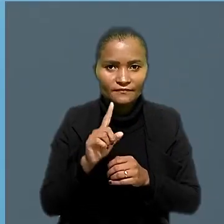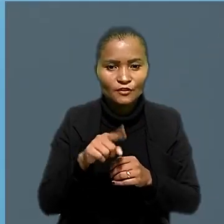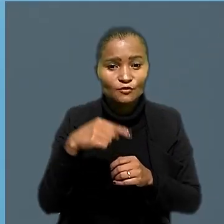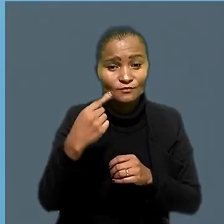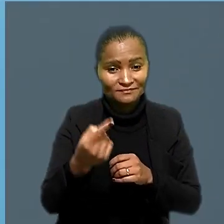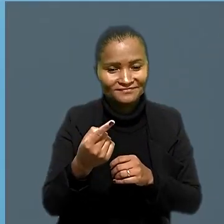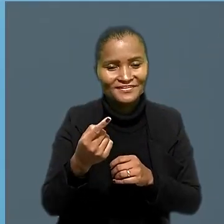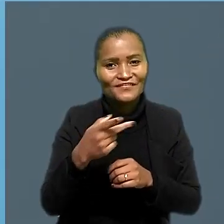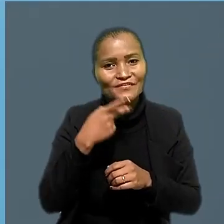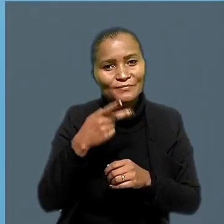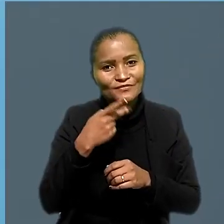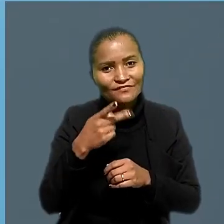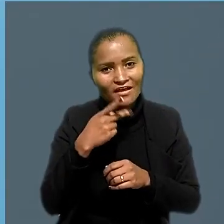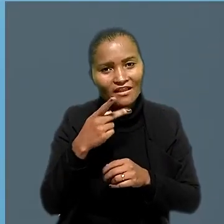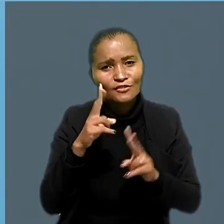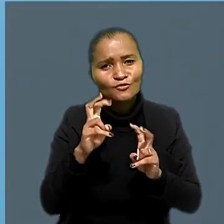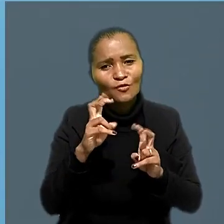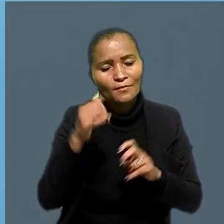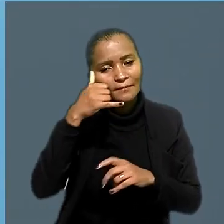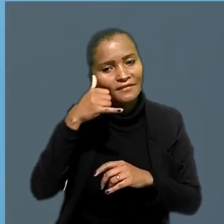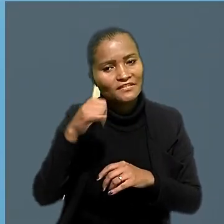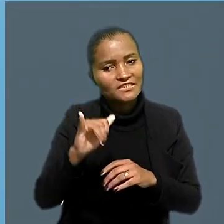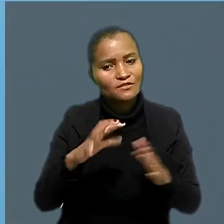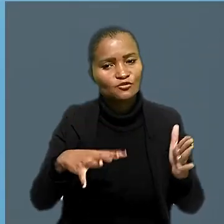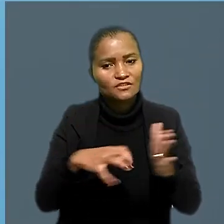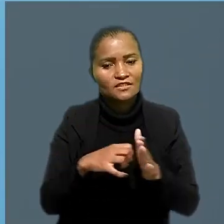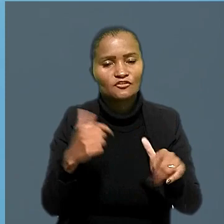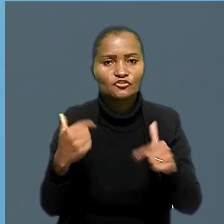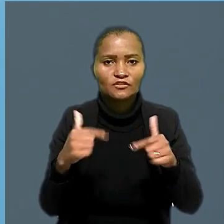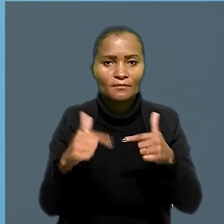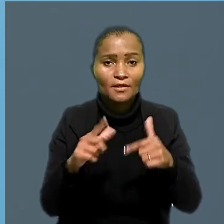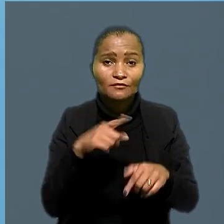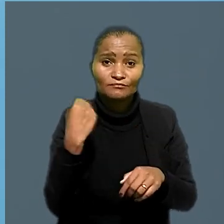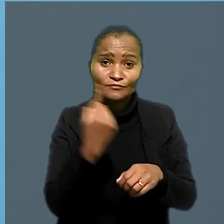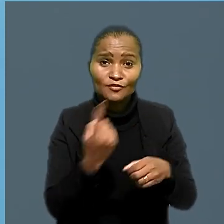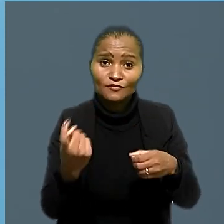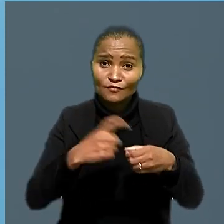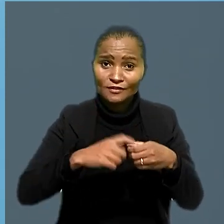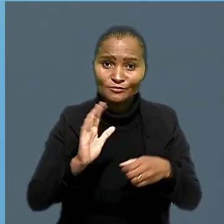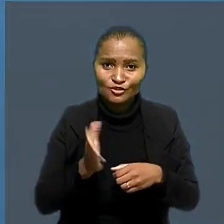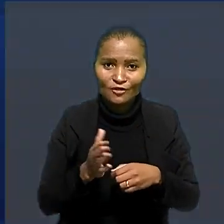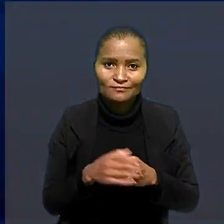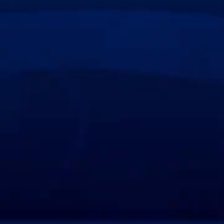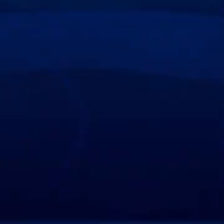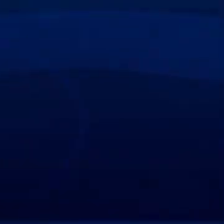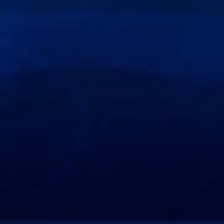No próximo bloco, vamos falar de prevenção de acidentes de trabalho. A gente volta em instantes.